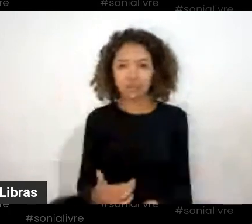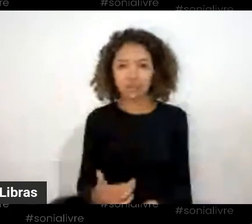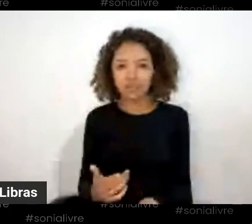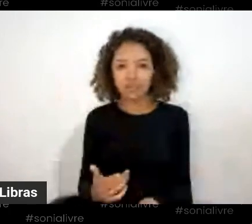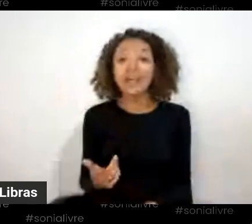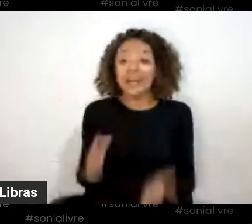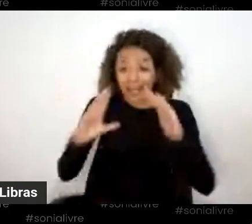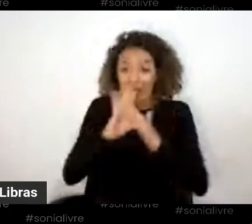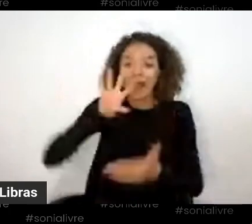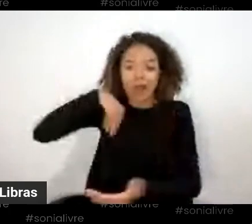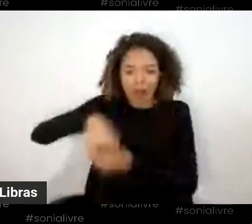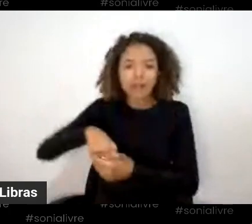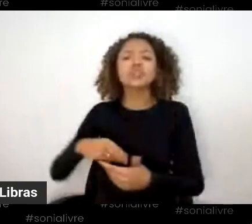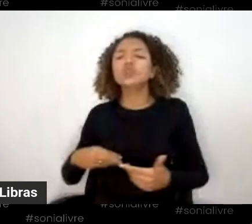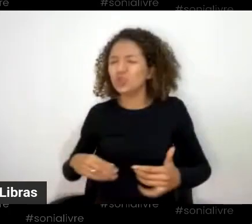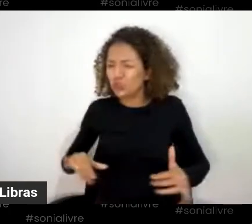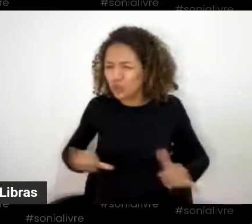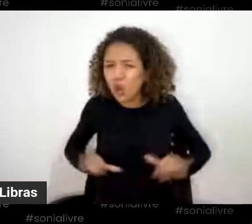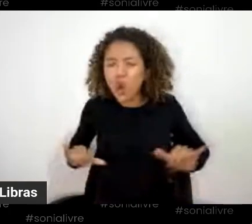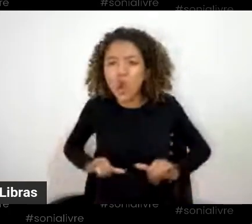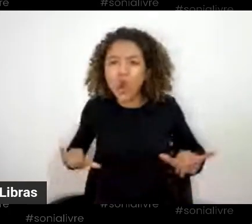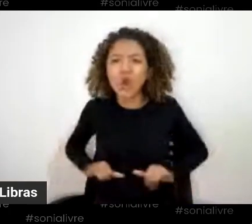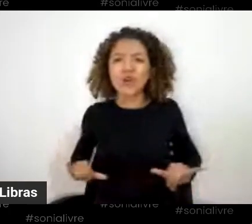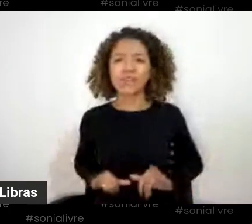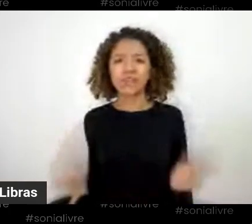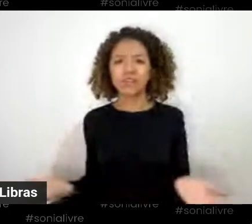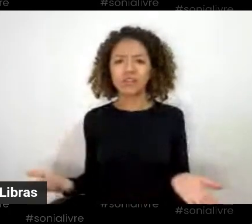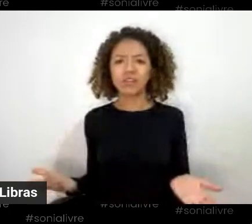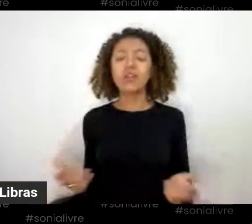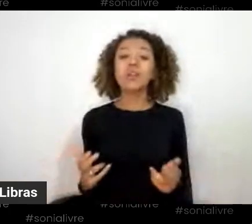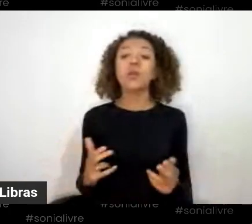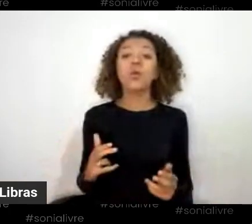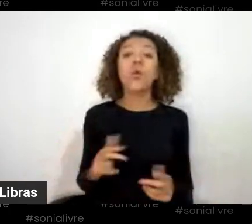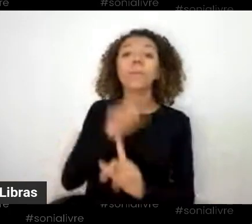e não para causar outros. E não para causar piores ainda, né? E aí